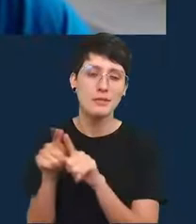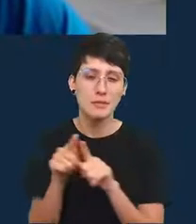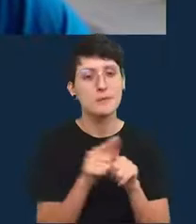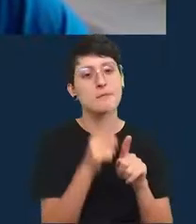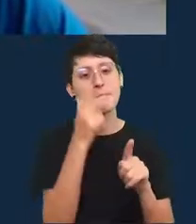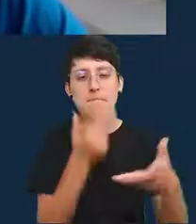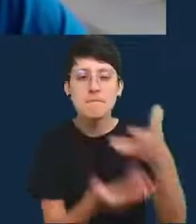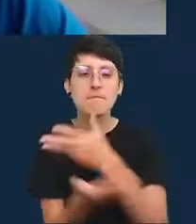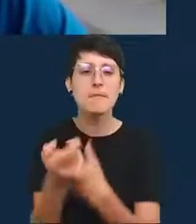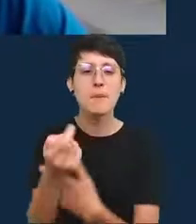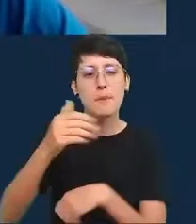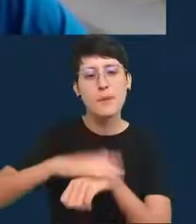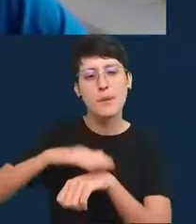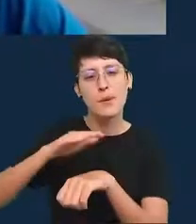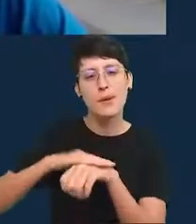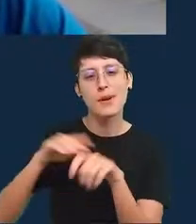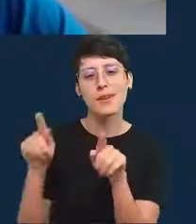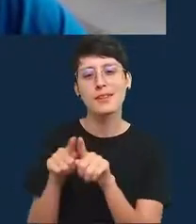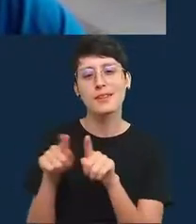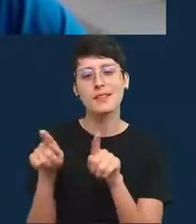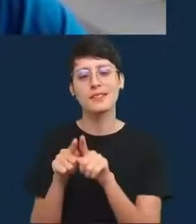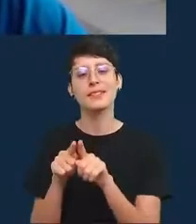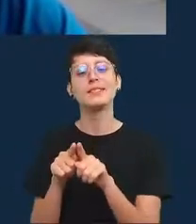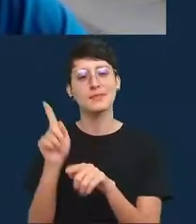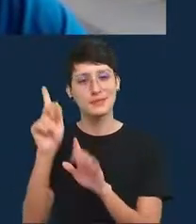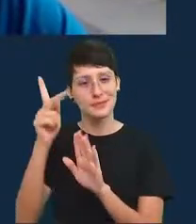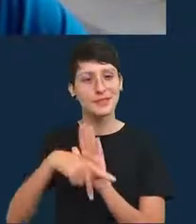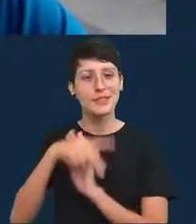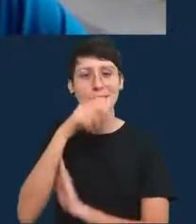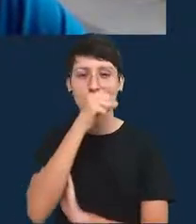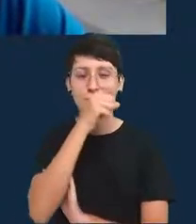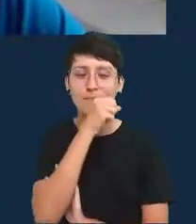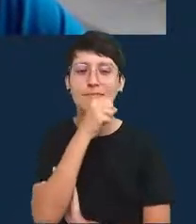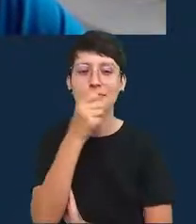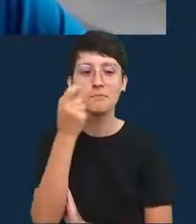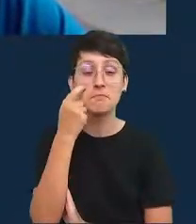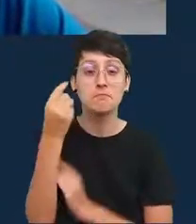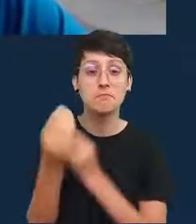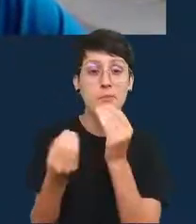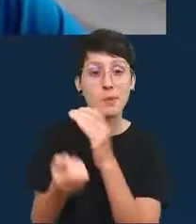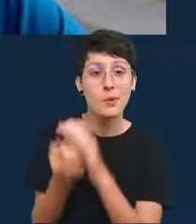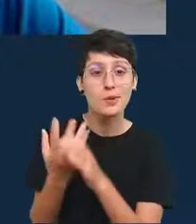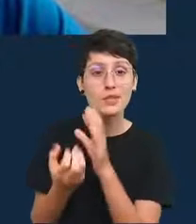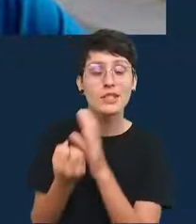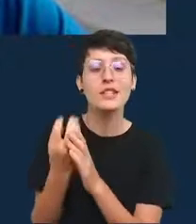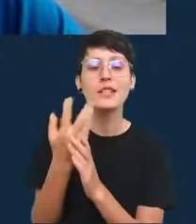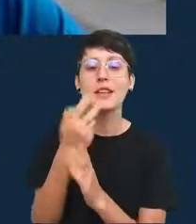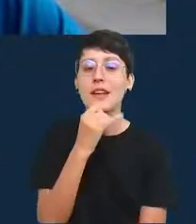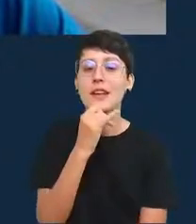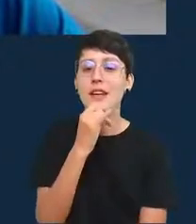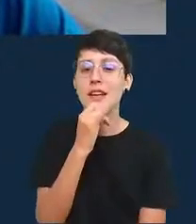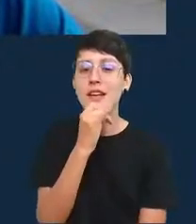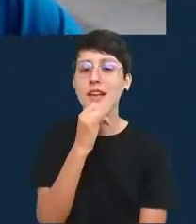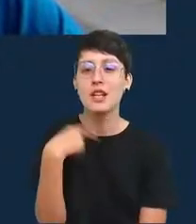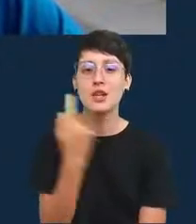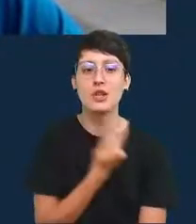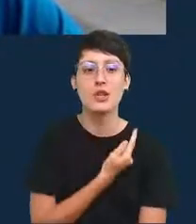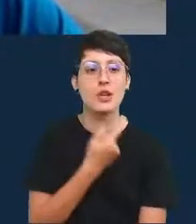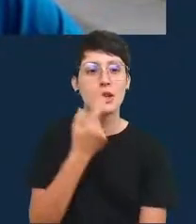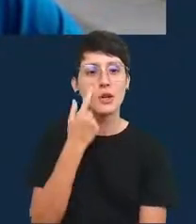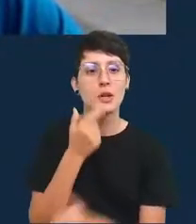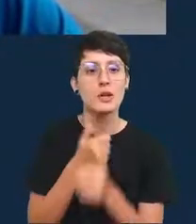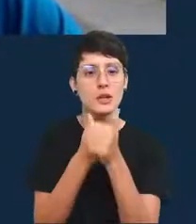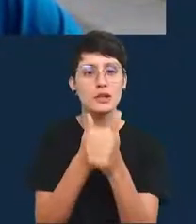recentemente então é um projeto foi um projeto bem rápido esse e também produzimos coisas onde a gente recebe uma